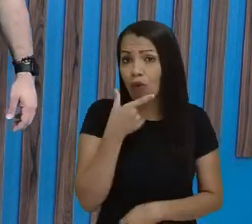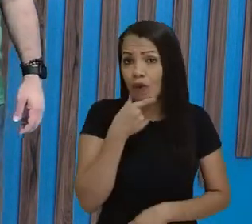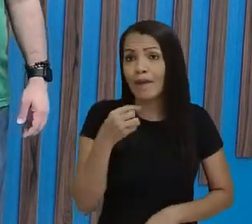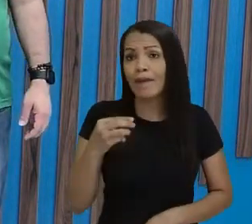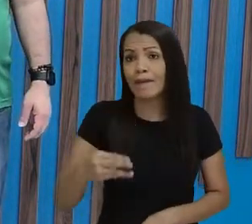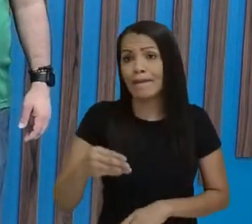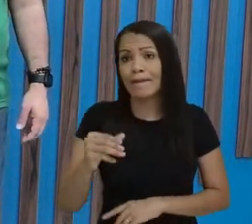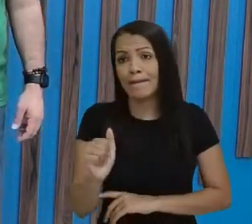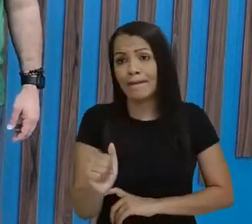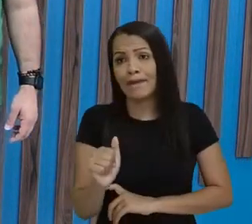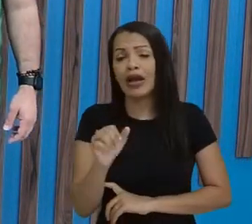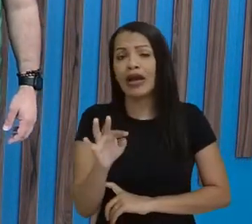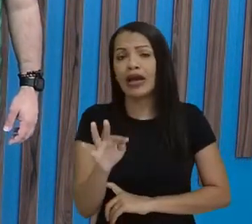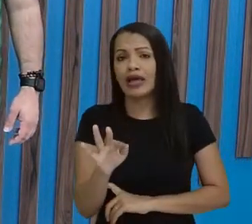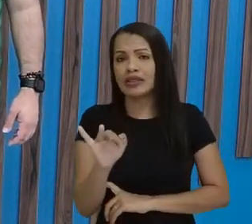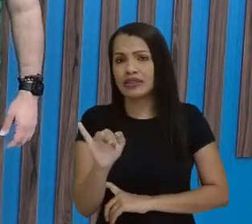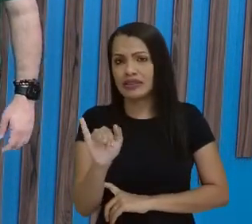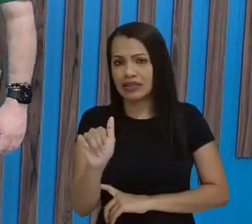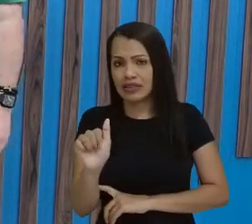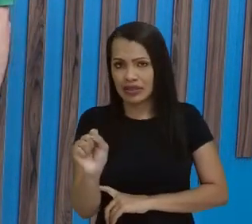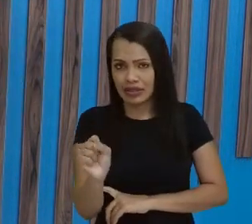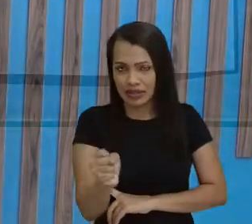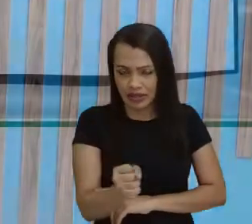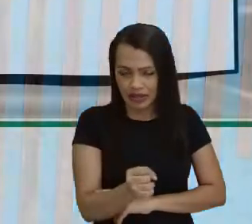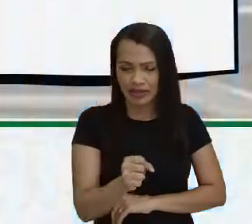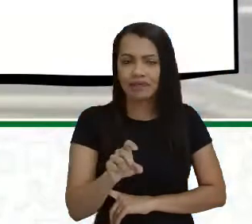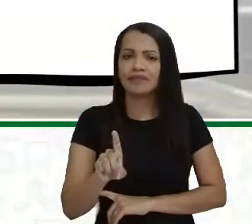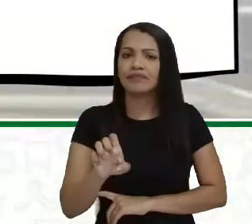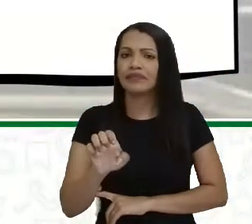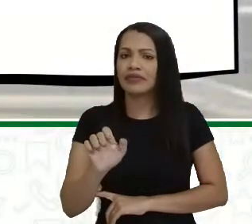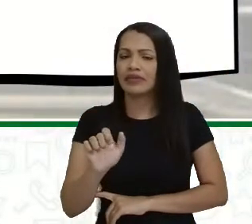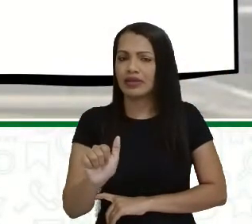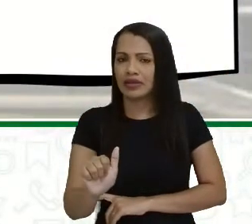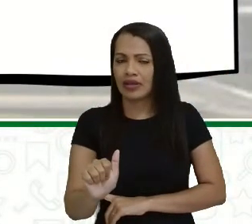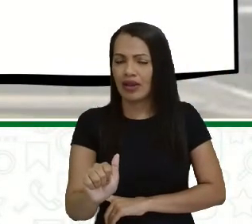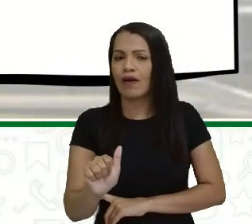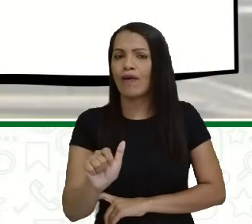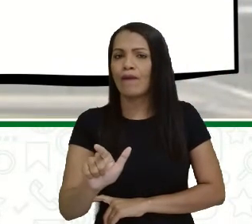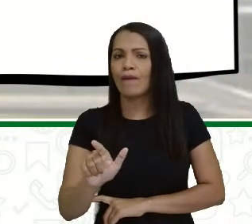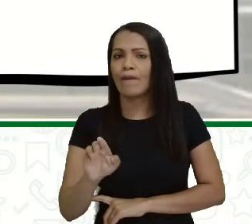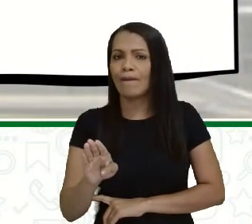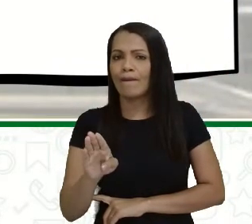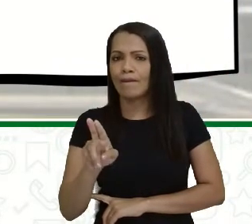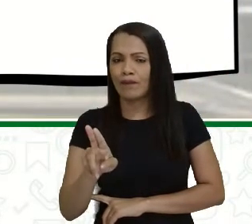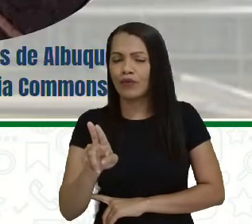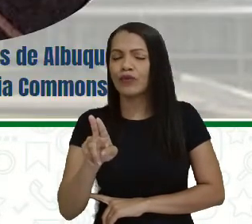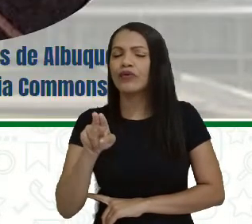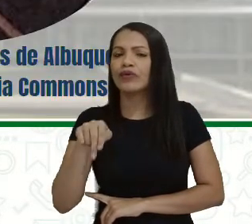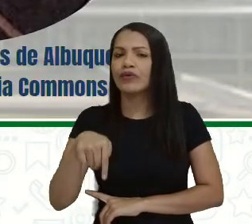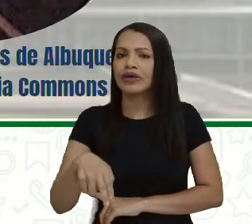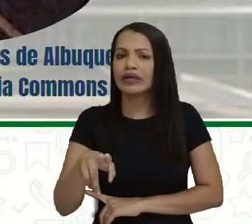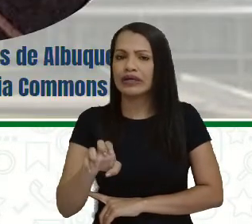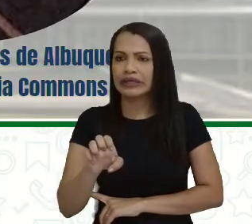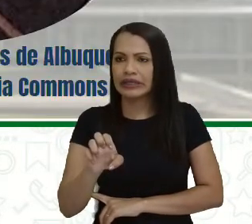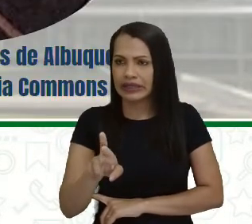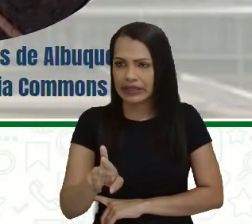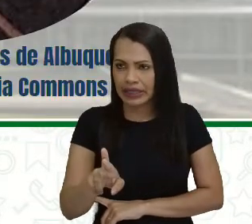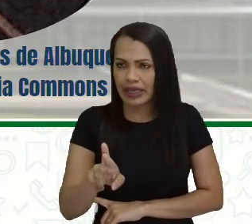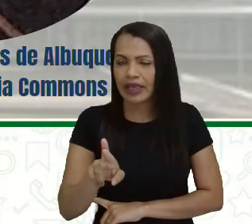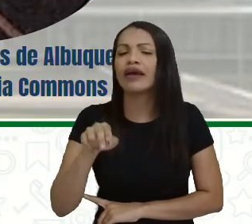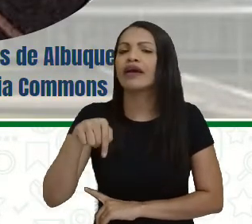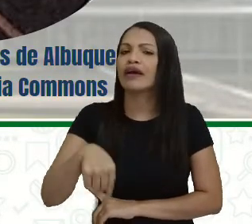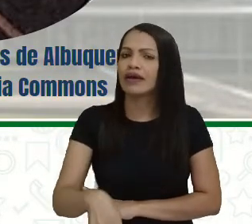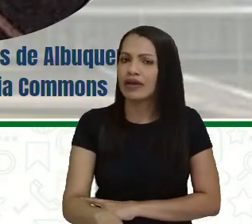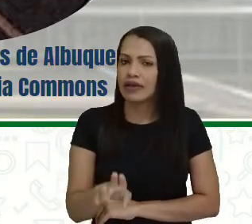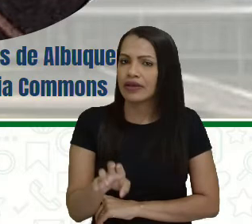E, nesse sentido, aí, Matias de Albuquerque aqui, o local se torna um foco de resistência, né,